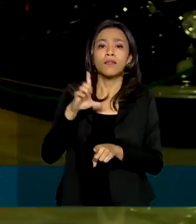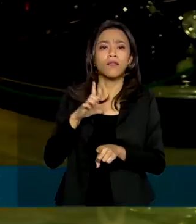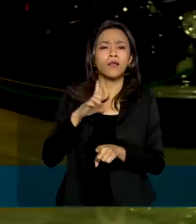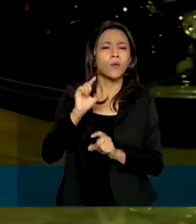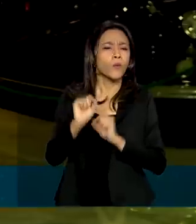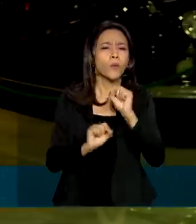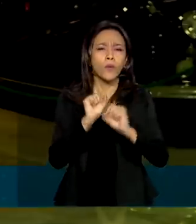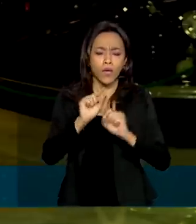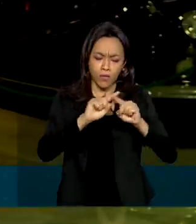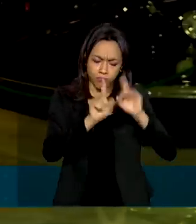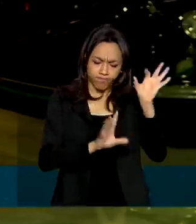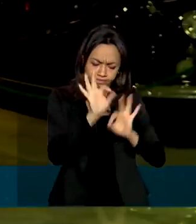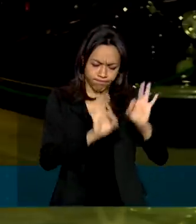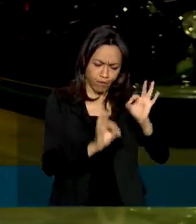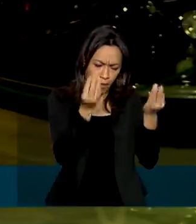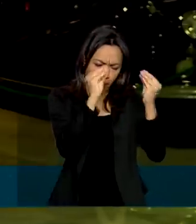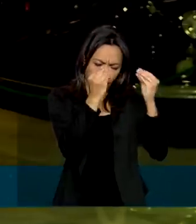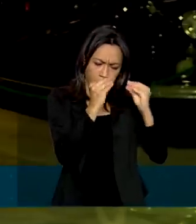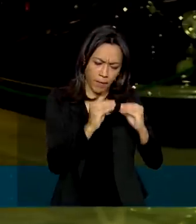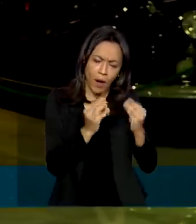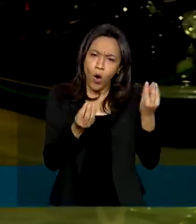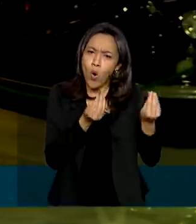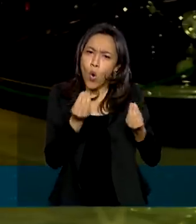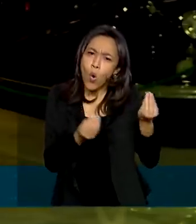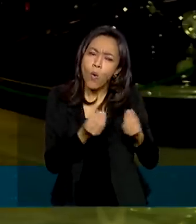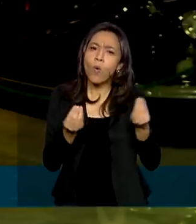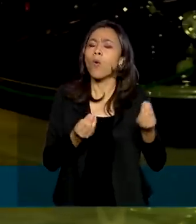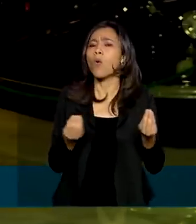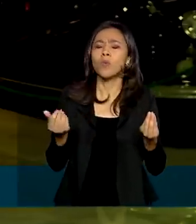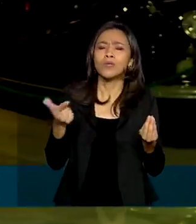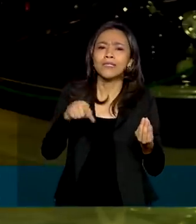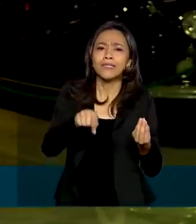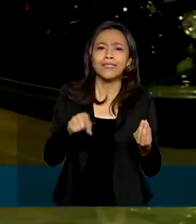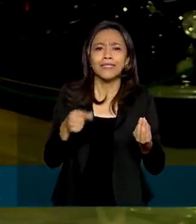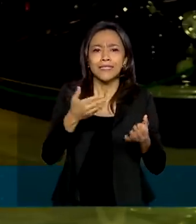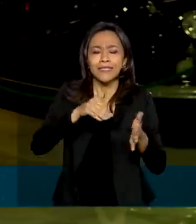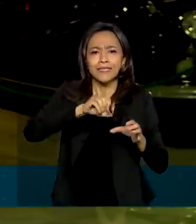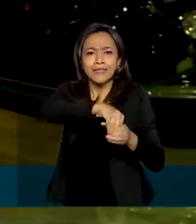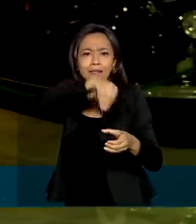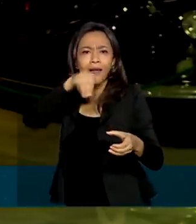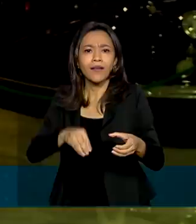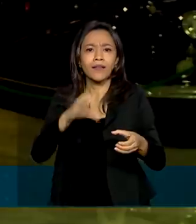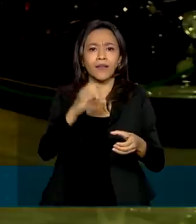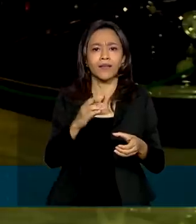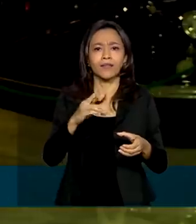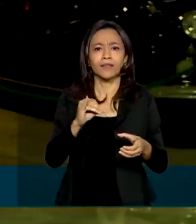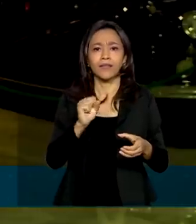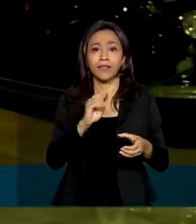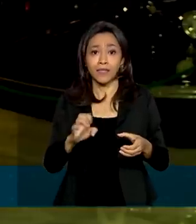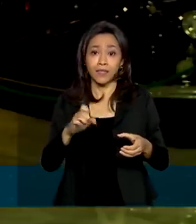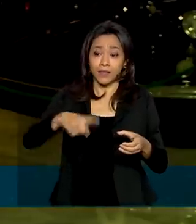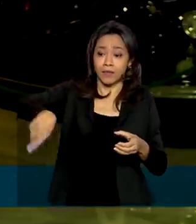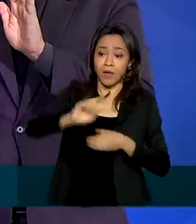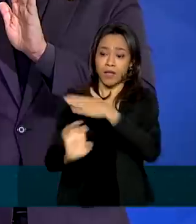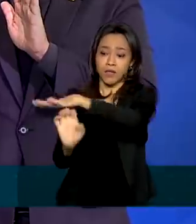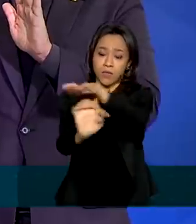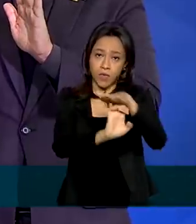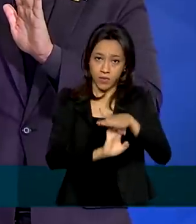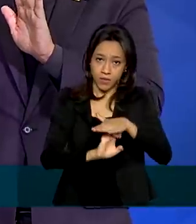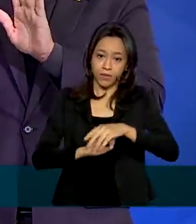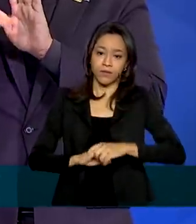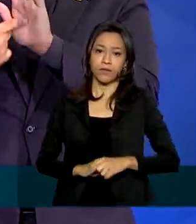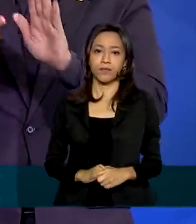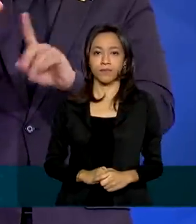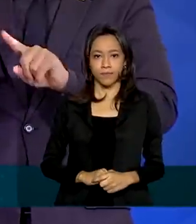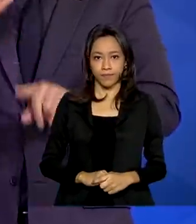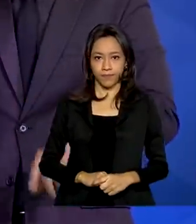desenhados planos para a saída da crise com incentivos às micro, pequenas e médias empresas. O a gente pode